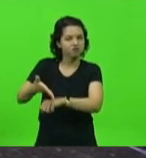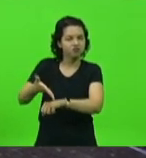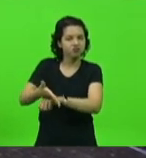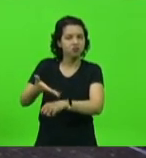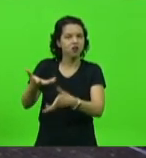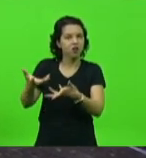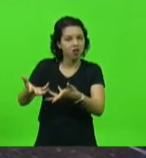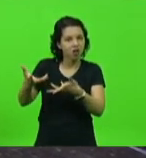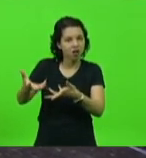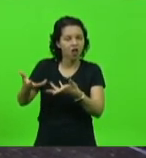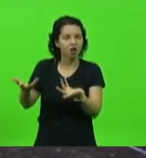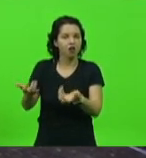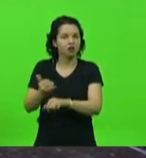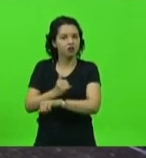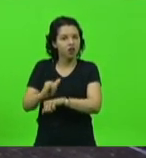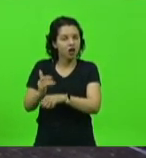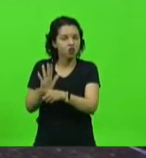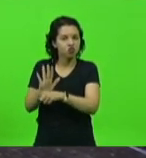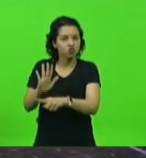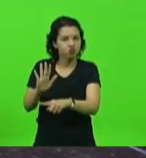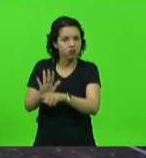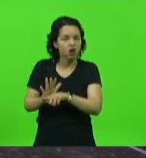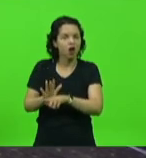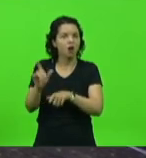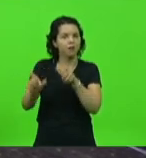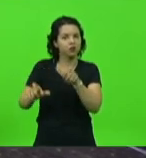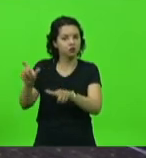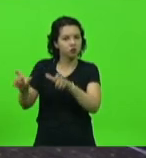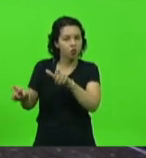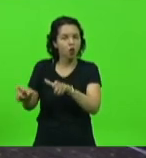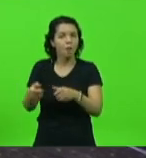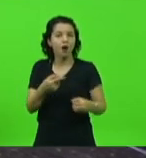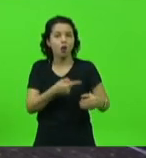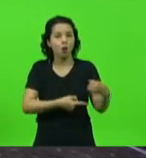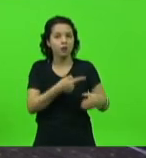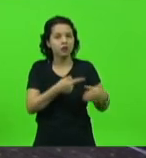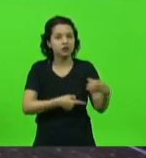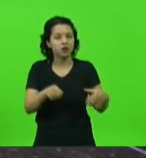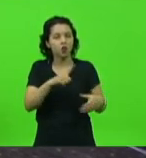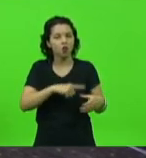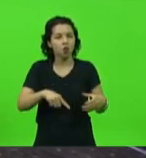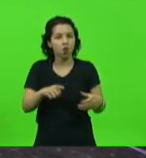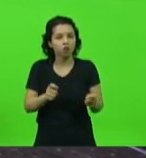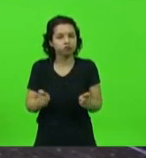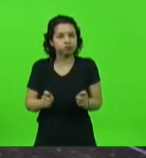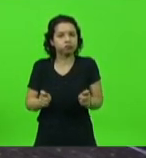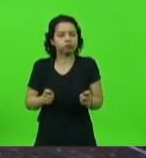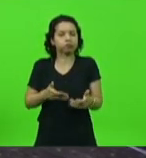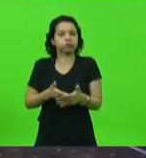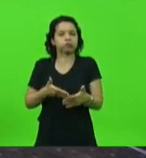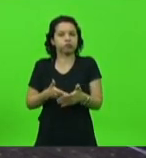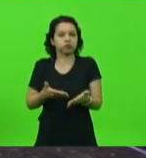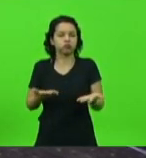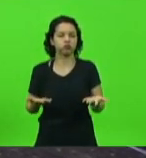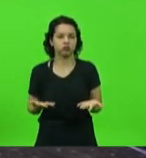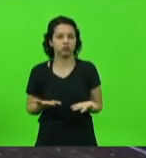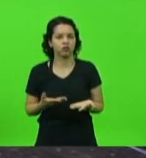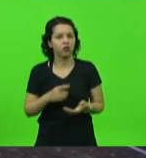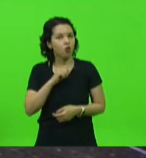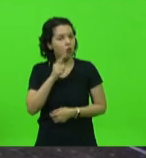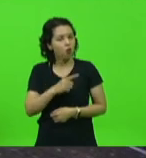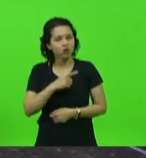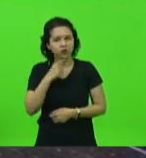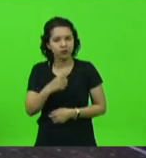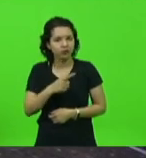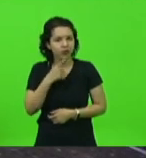formas de ajudar esse pessoal, e ali na comissão a gente fica tão travado de não conseguir, de forma